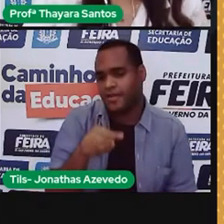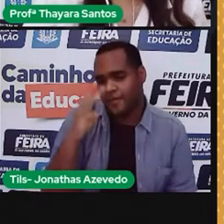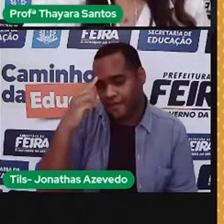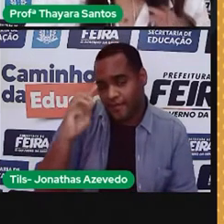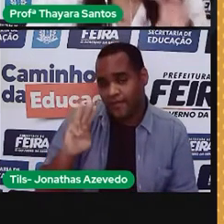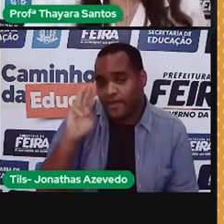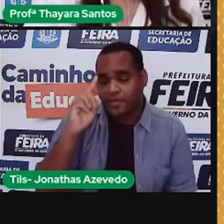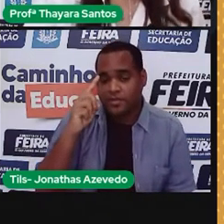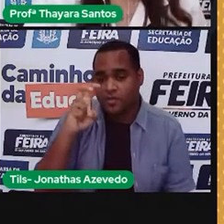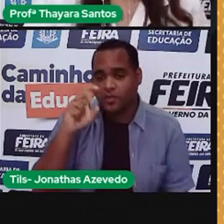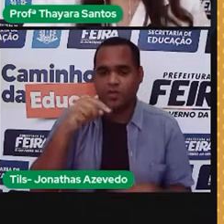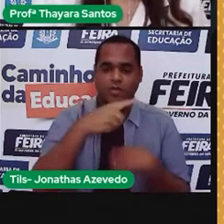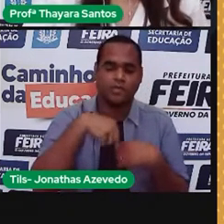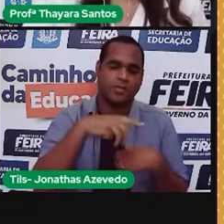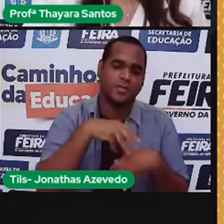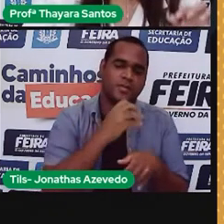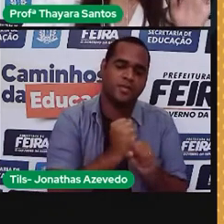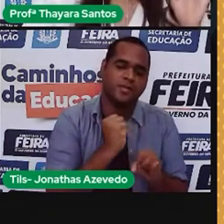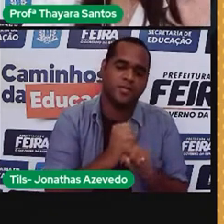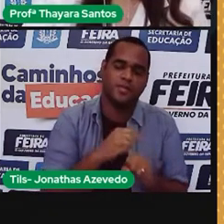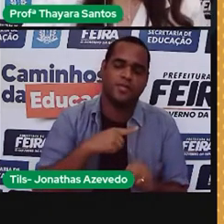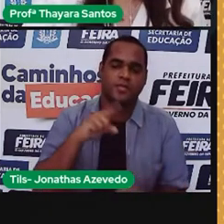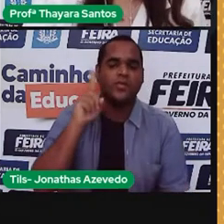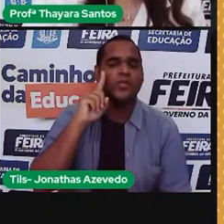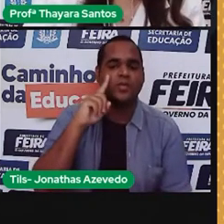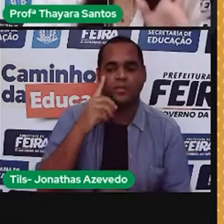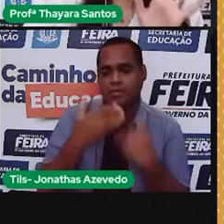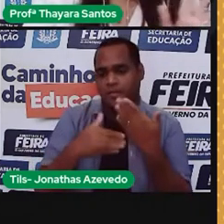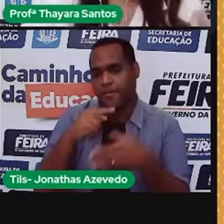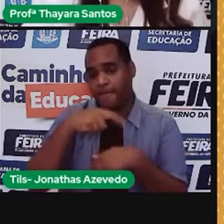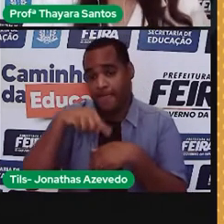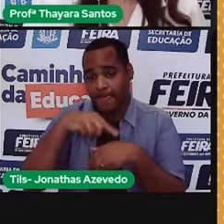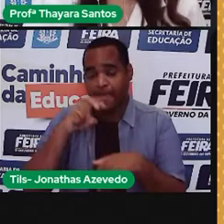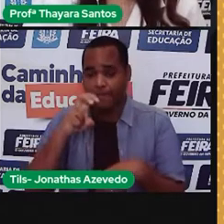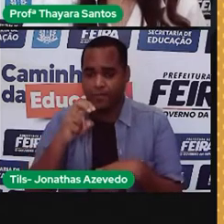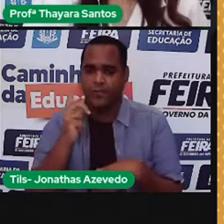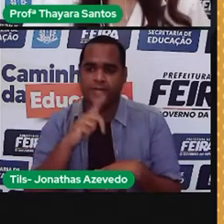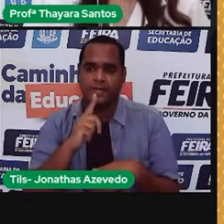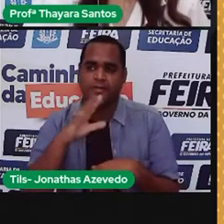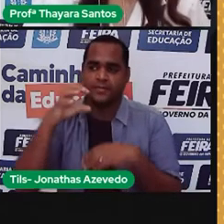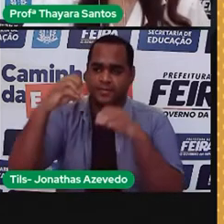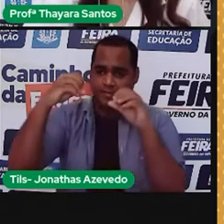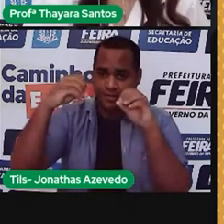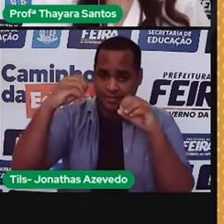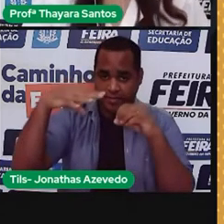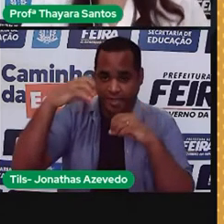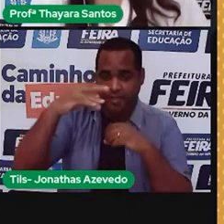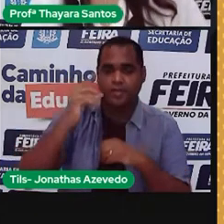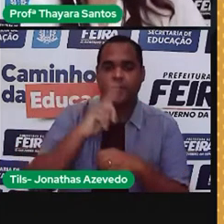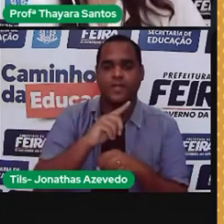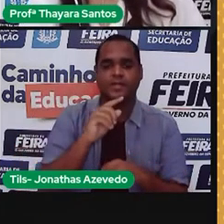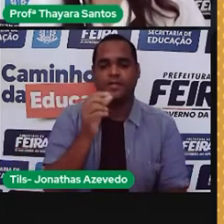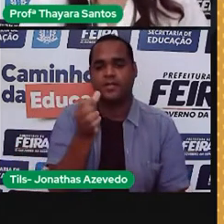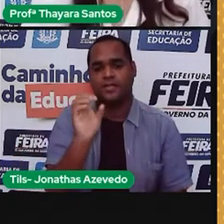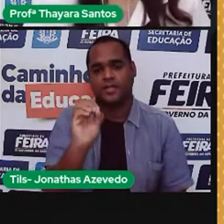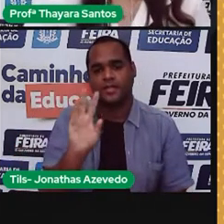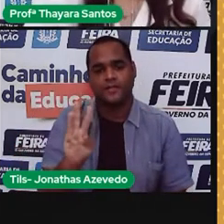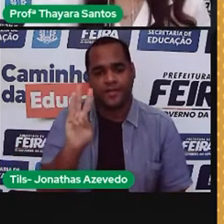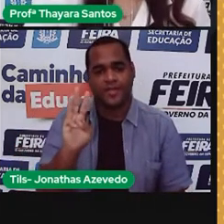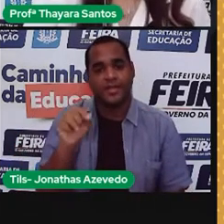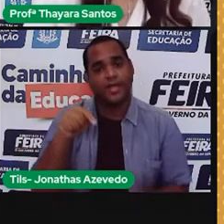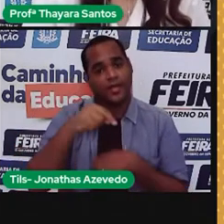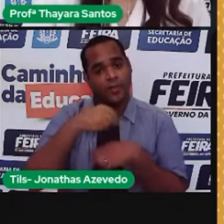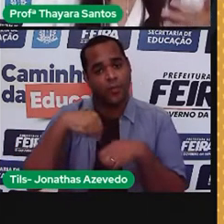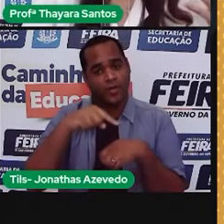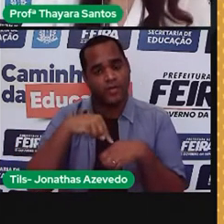5 horas no meu dia. Então, durante 5 horas no meu dia, essa lâmpada fica ligada. Então, a potência dela é 60 watts, e o